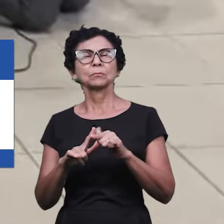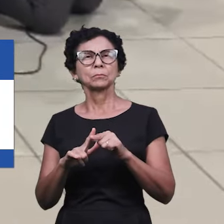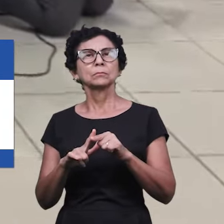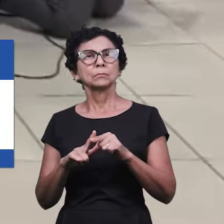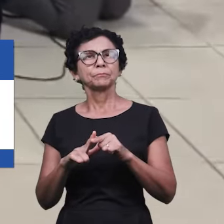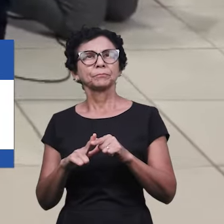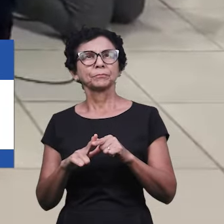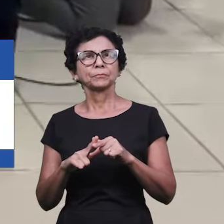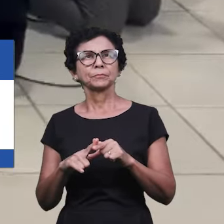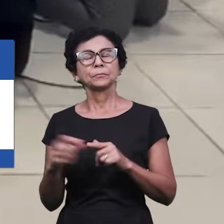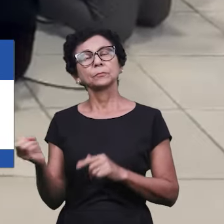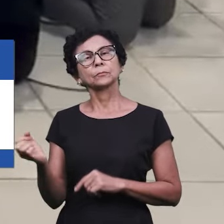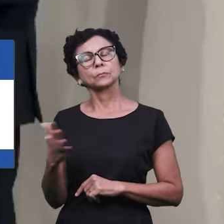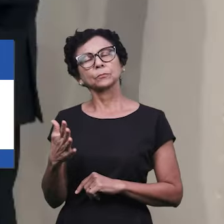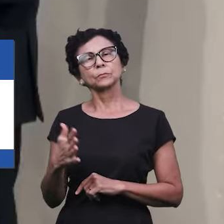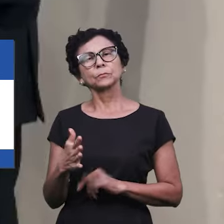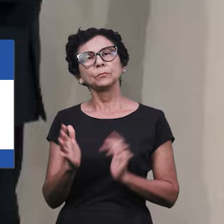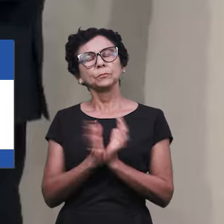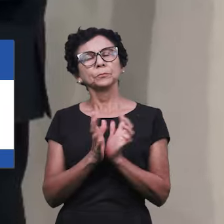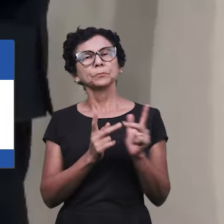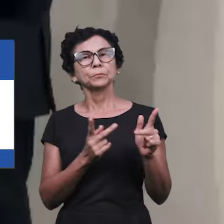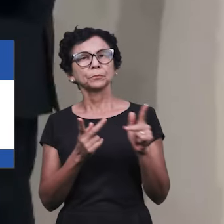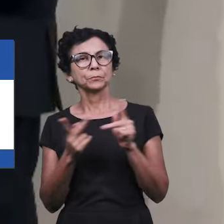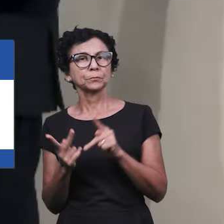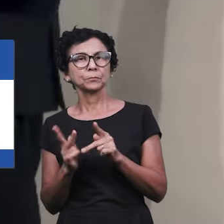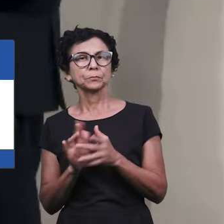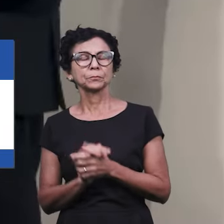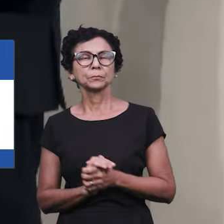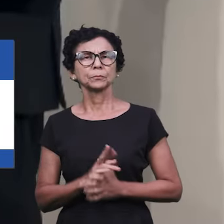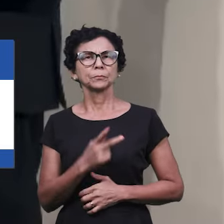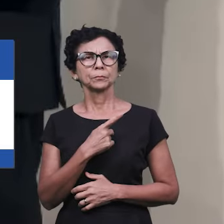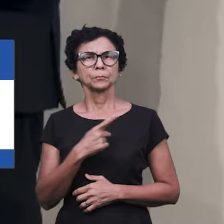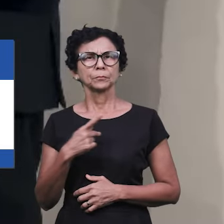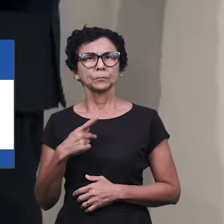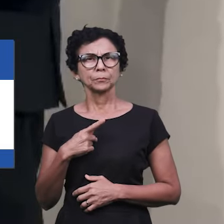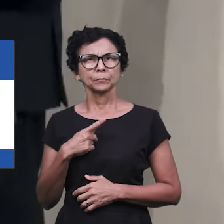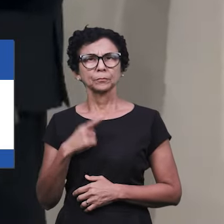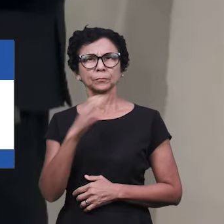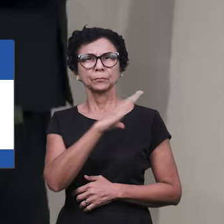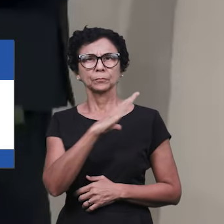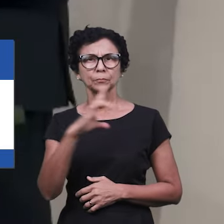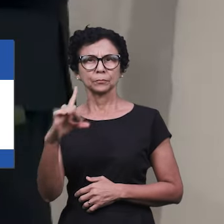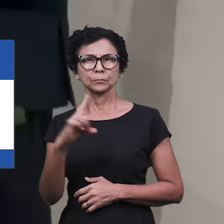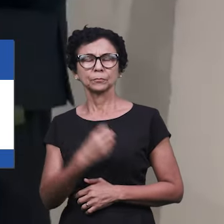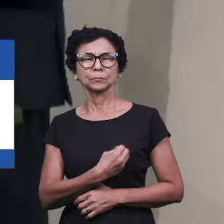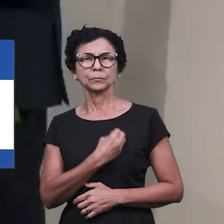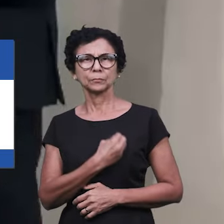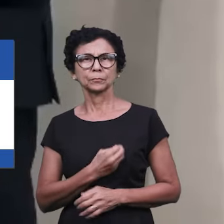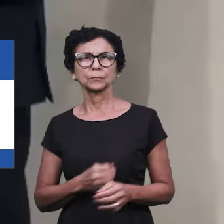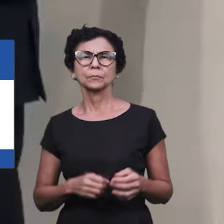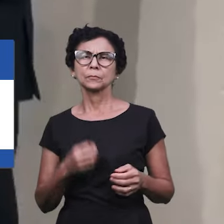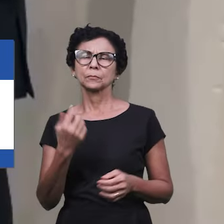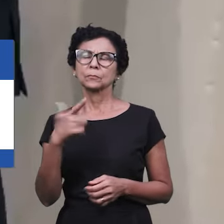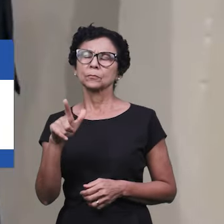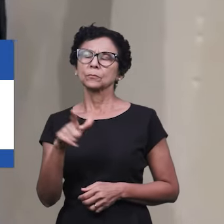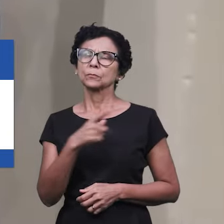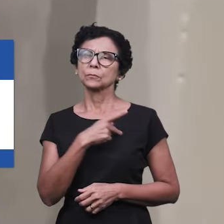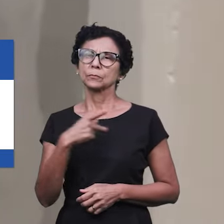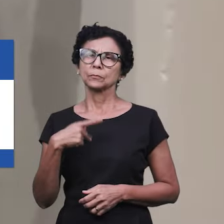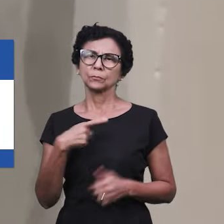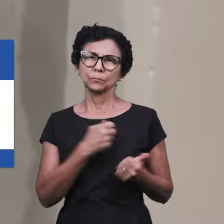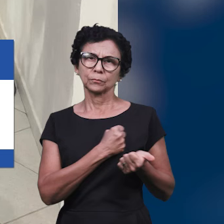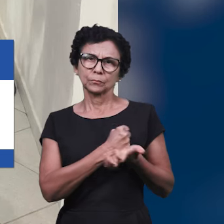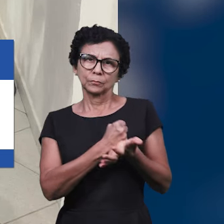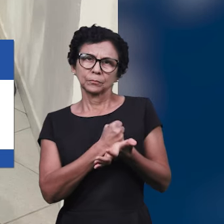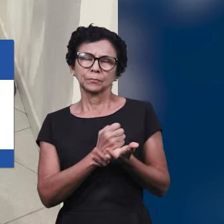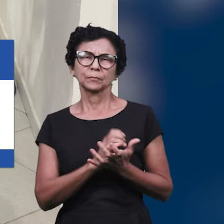visitantes. O evento contou com a presença do pastor Ilson Carlos, coordenador da área, e dos pastores Jurandir Eleotério e Marcos